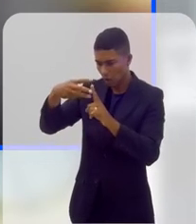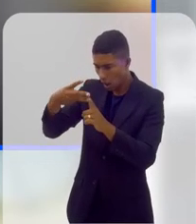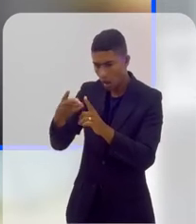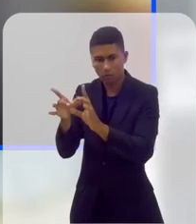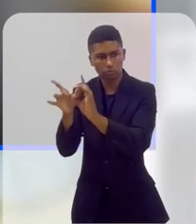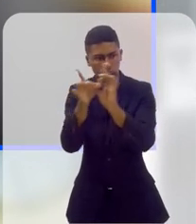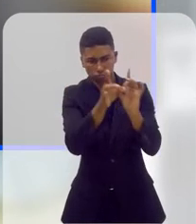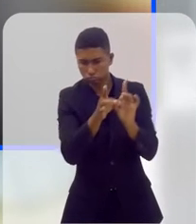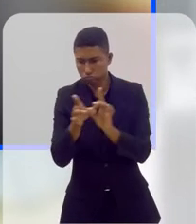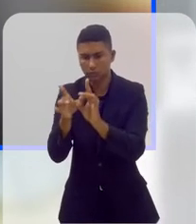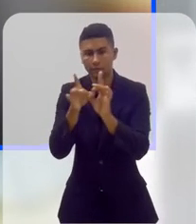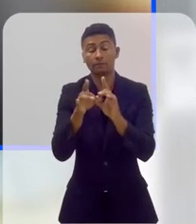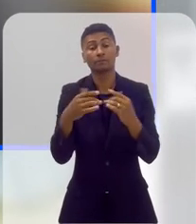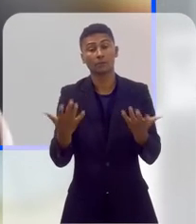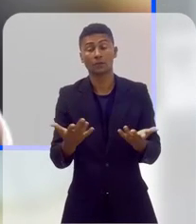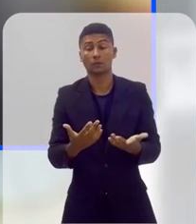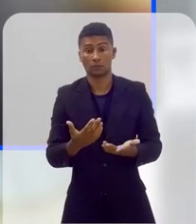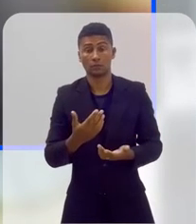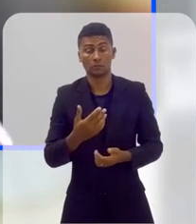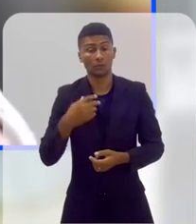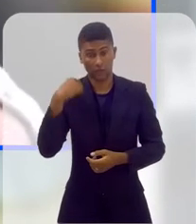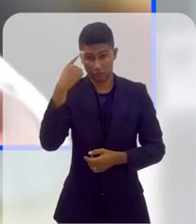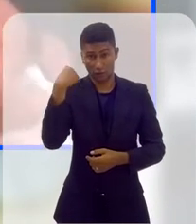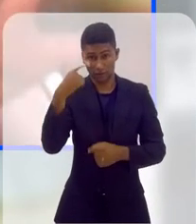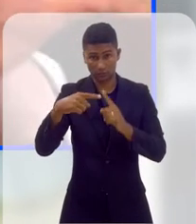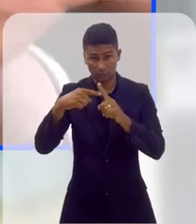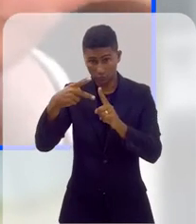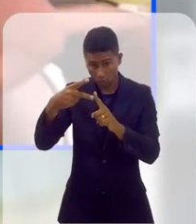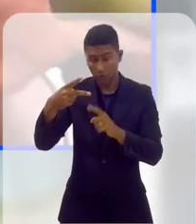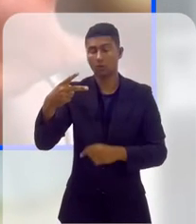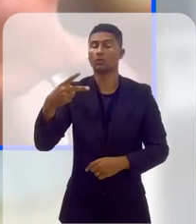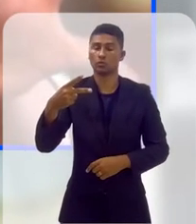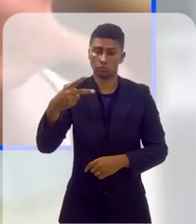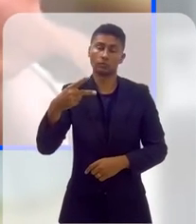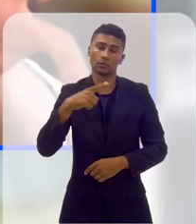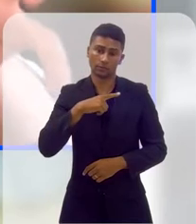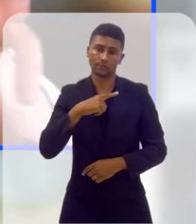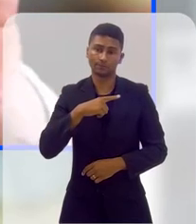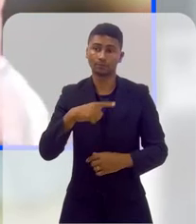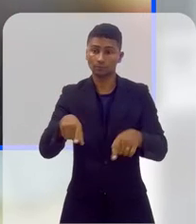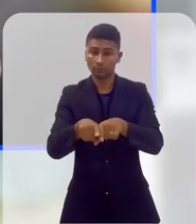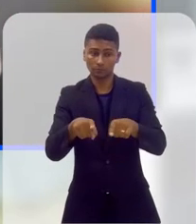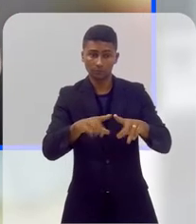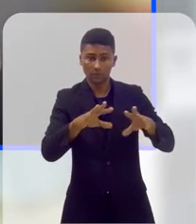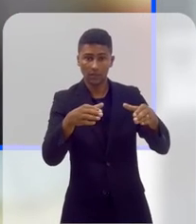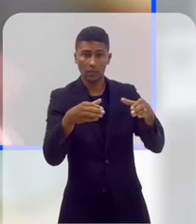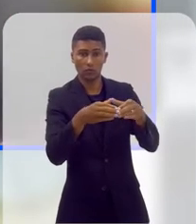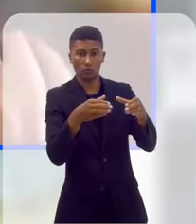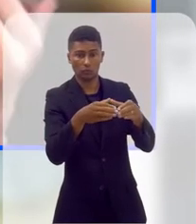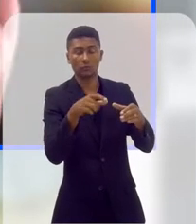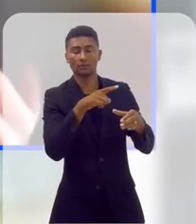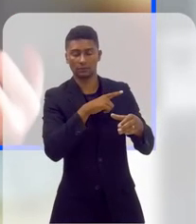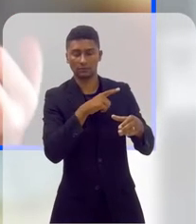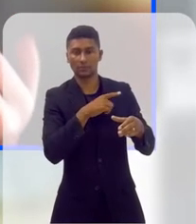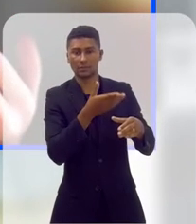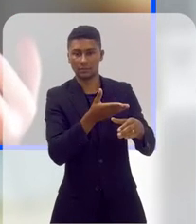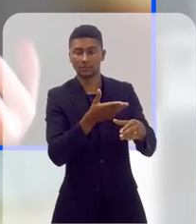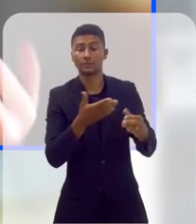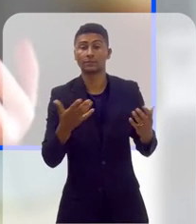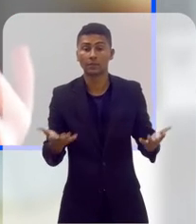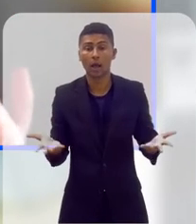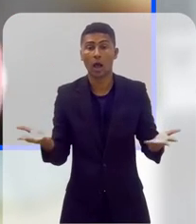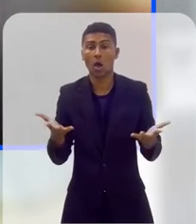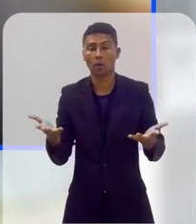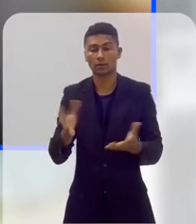assistentalismo social. Então, temos esses dois advogados e esses dois advogados também possuem uma equipe de bolsistas que são alunos da